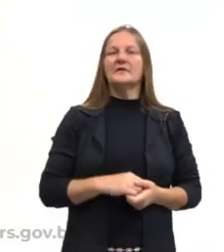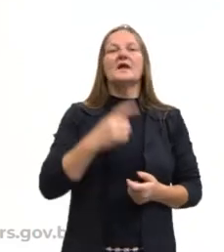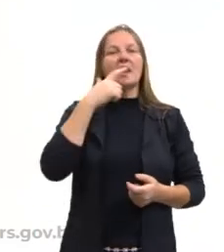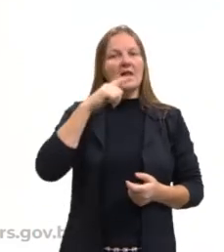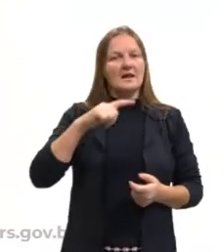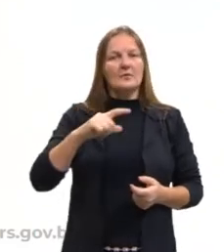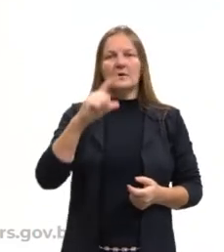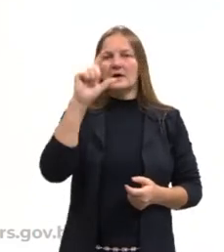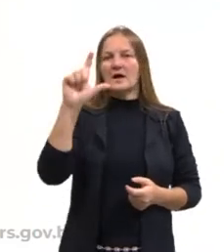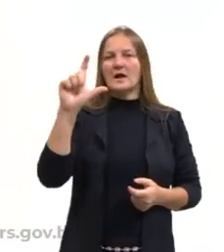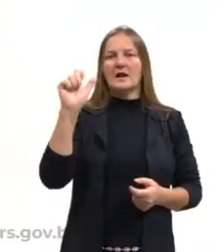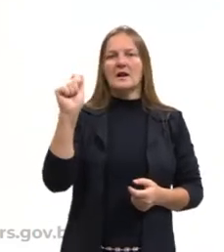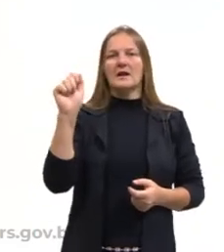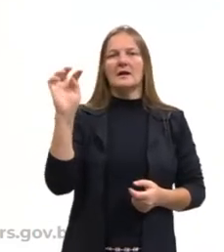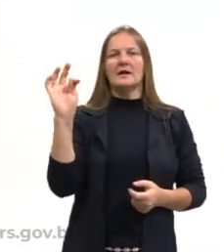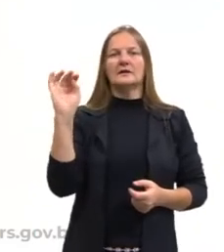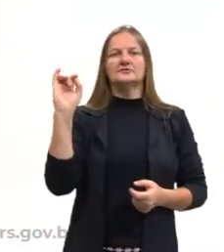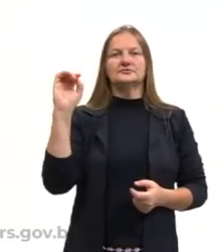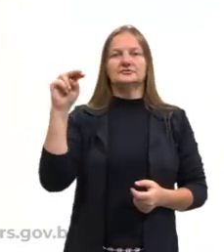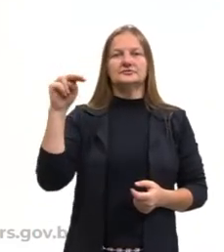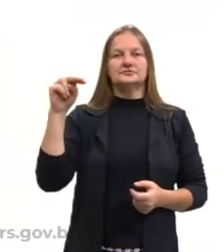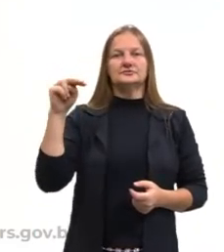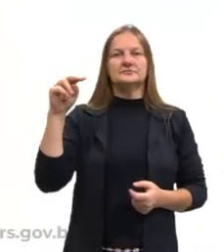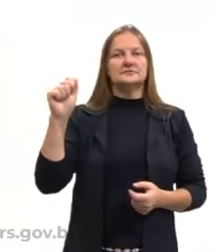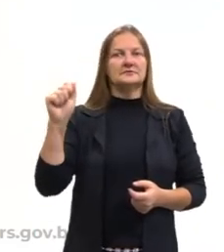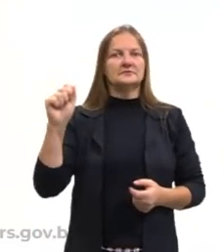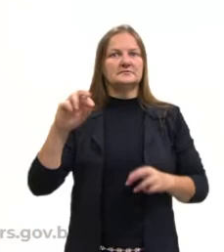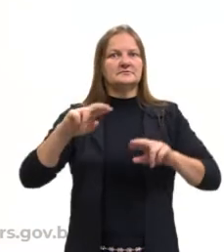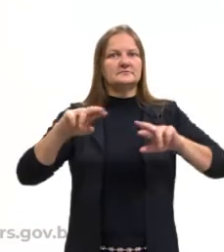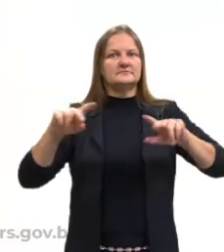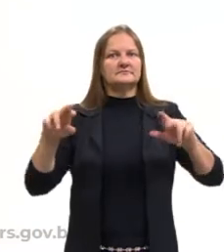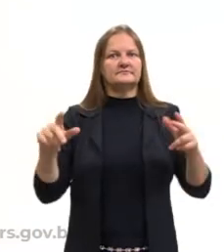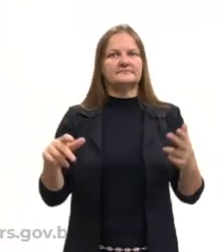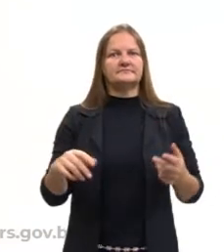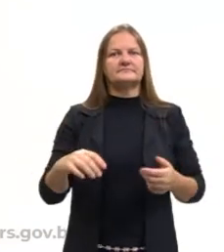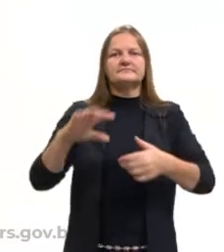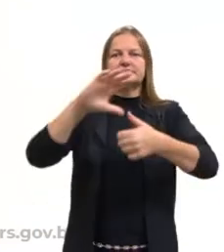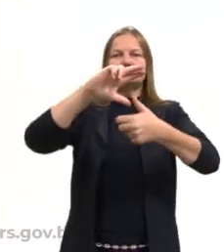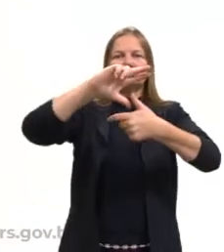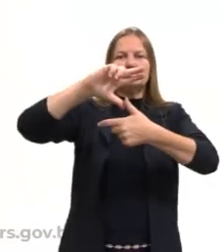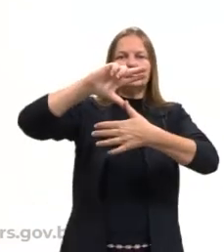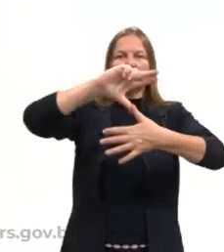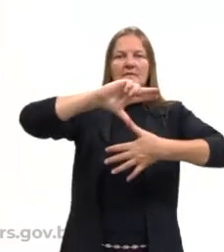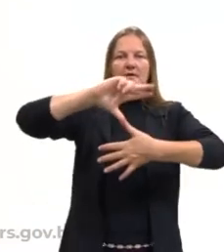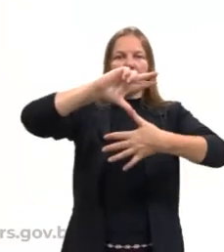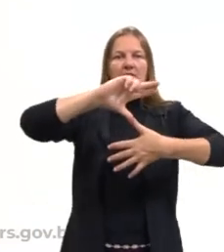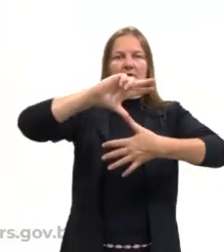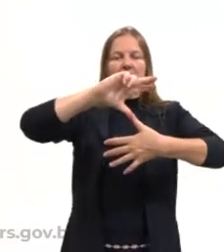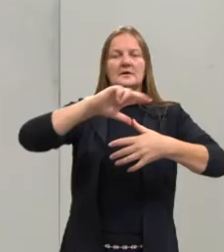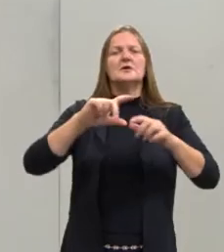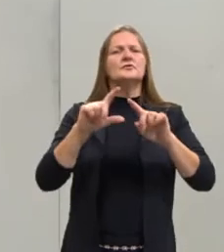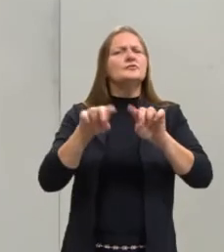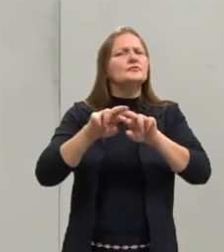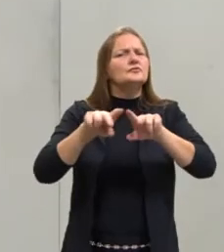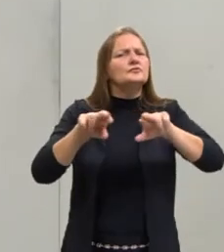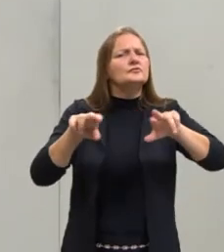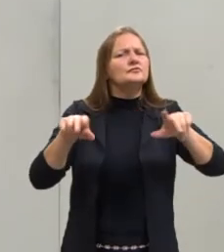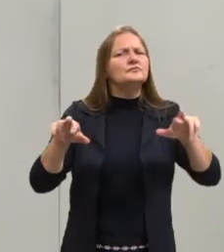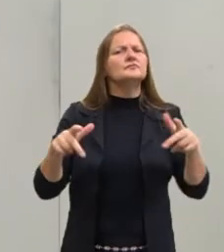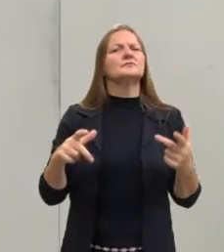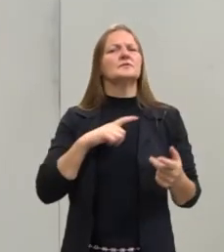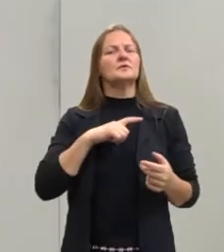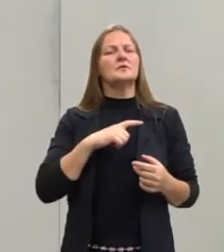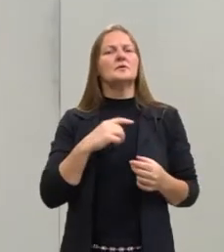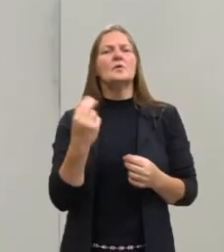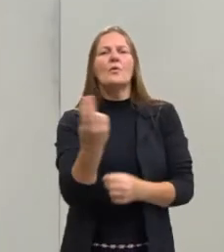língua latina, ela é a base, ela é o cerne, ela é o principal